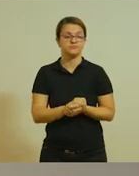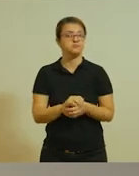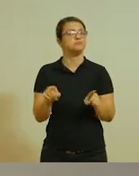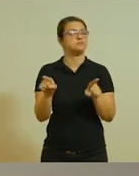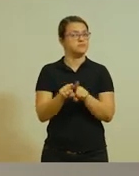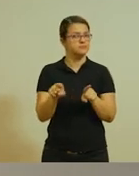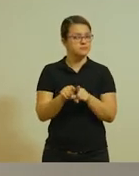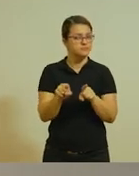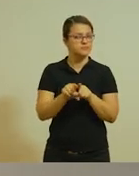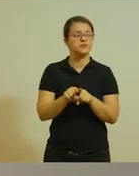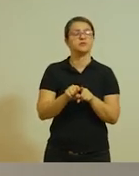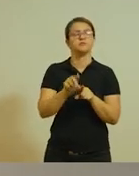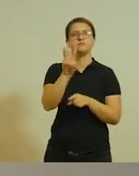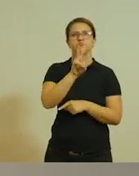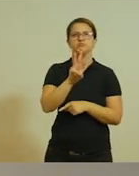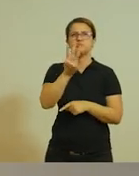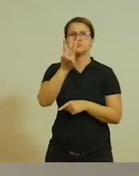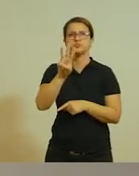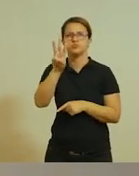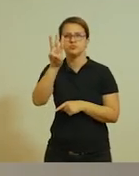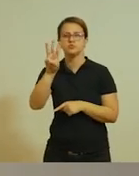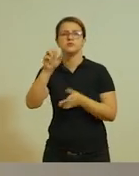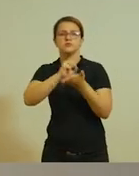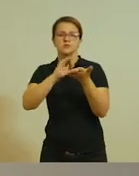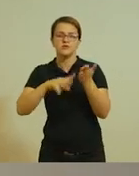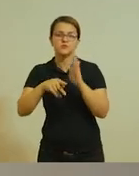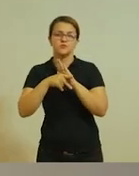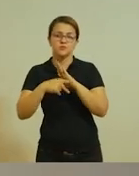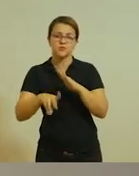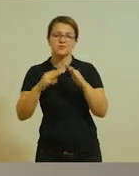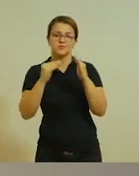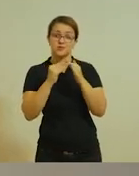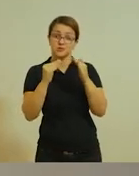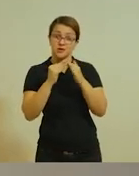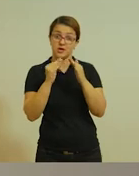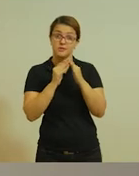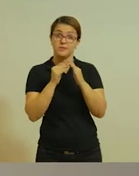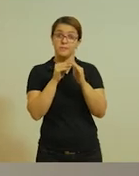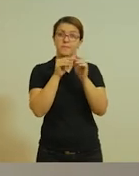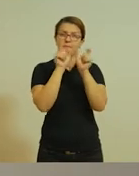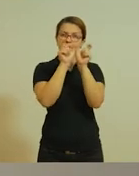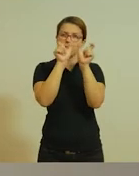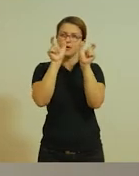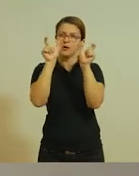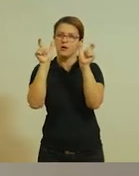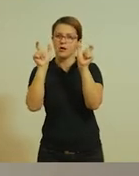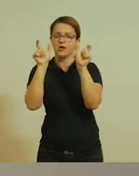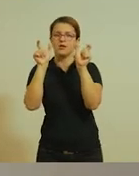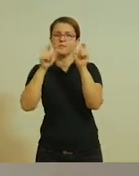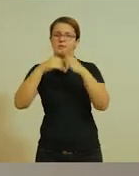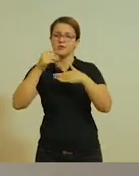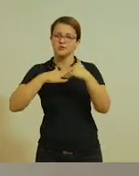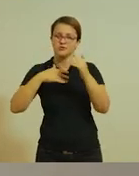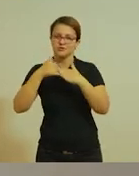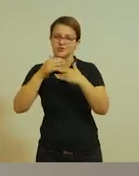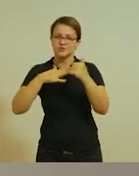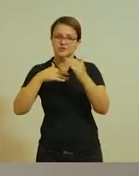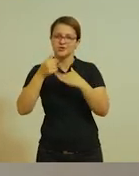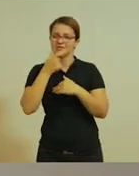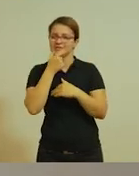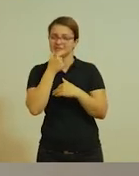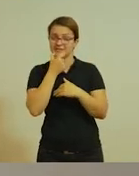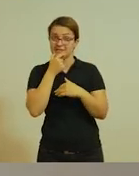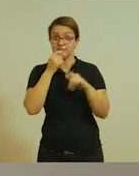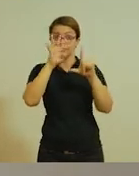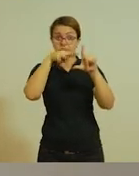Além de também acessar ao link que está na lição de casa para treinar as palavras, lá no link também vocês